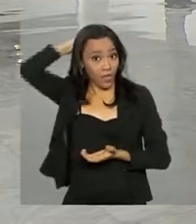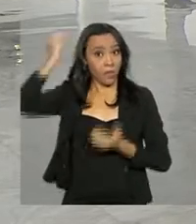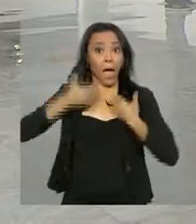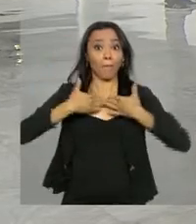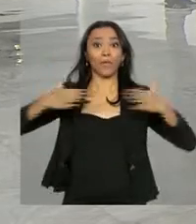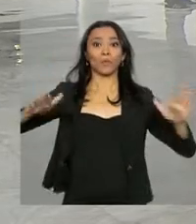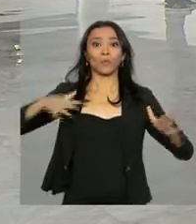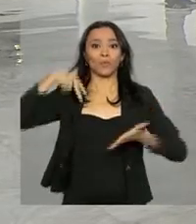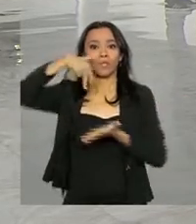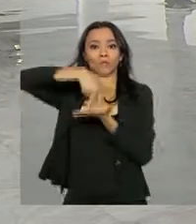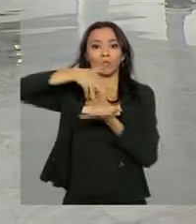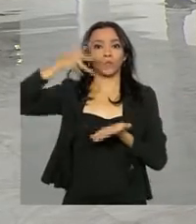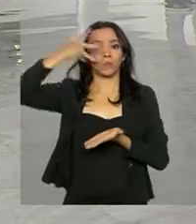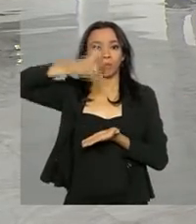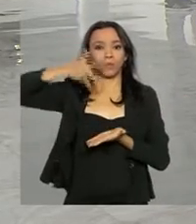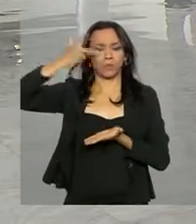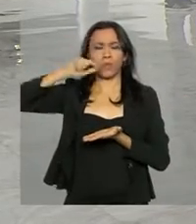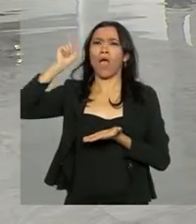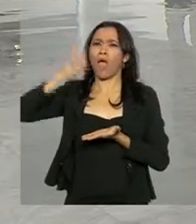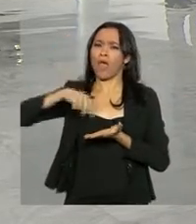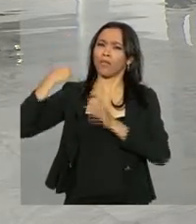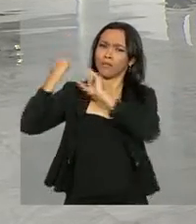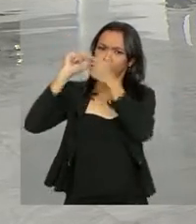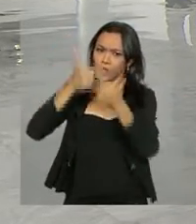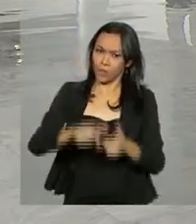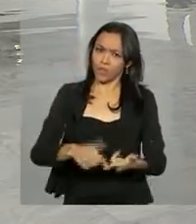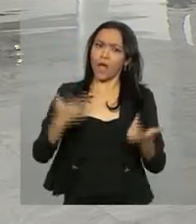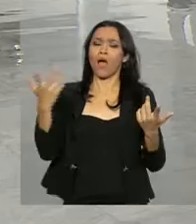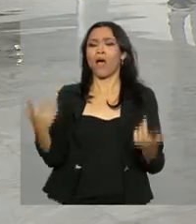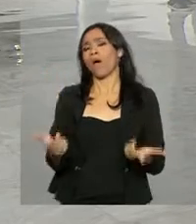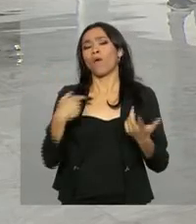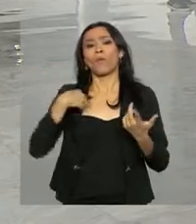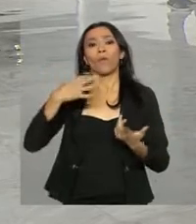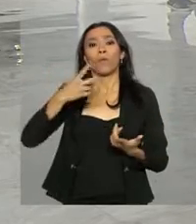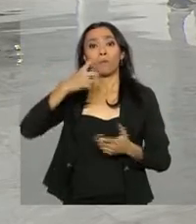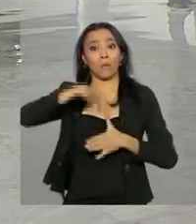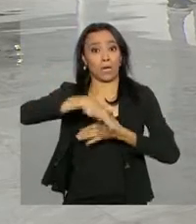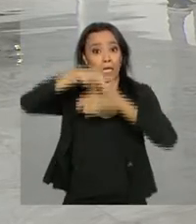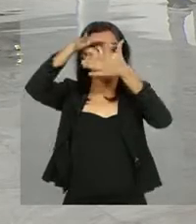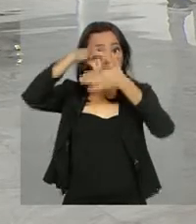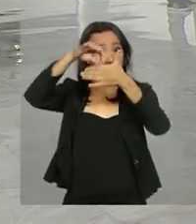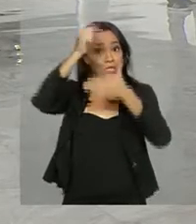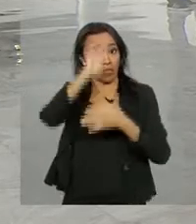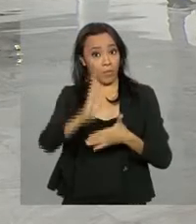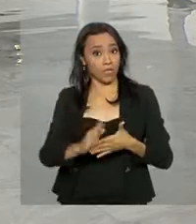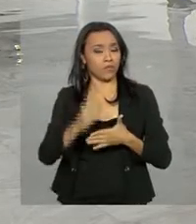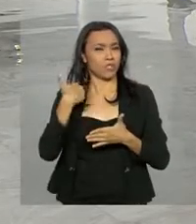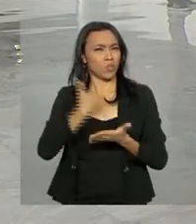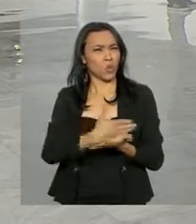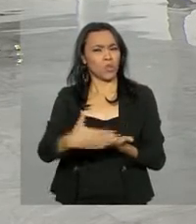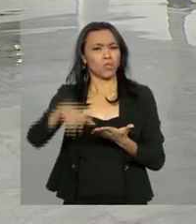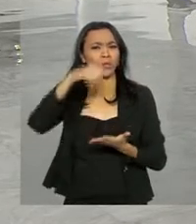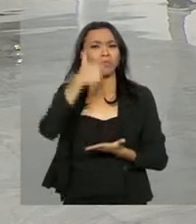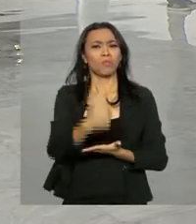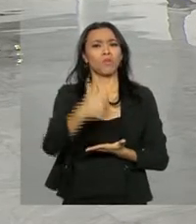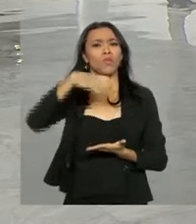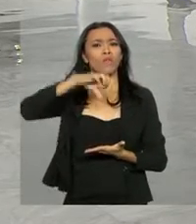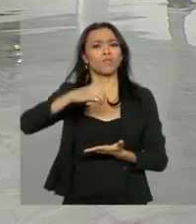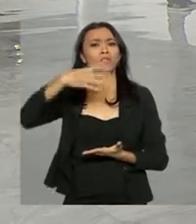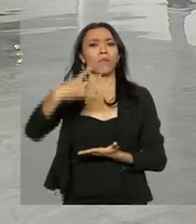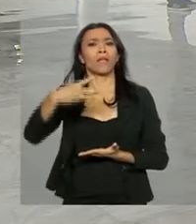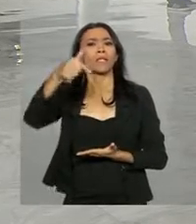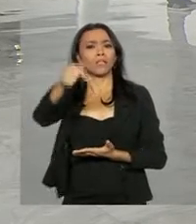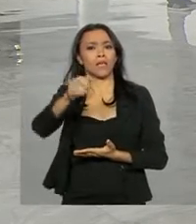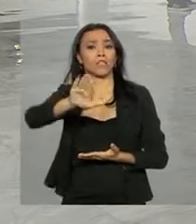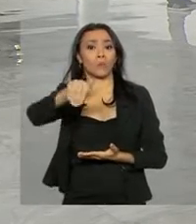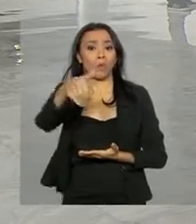uma tradição. Um representante brasileiro abriu os debates entre os países e vem desde 1947, quando